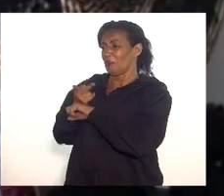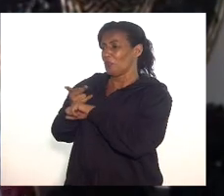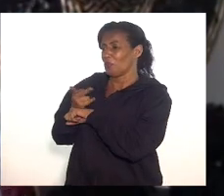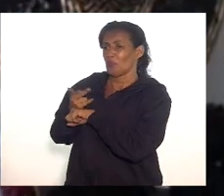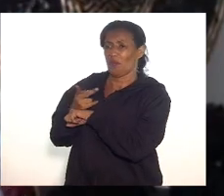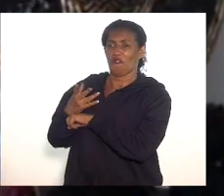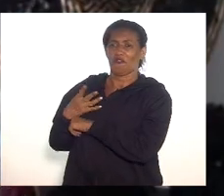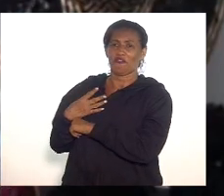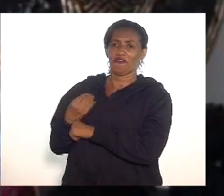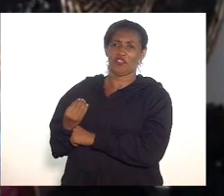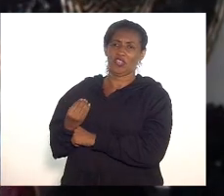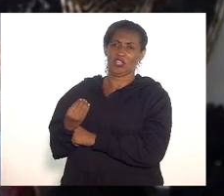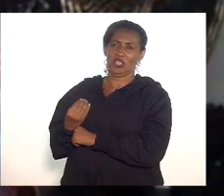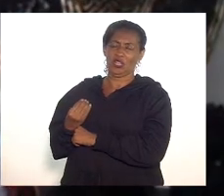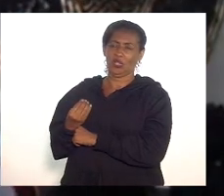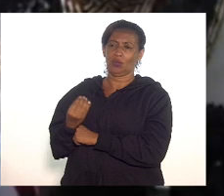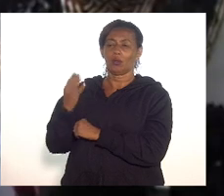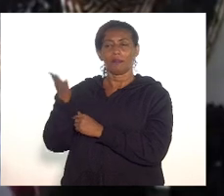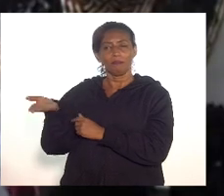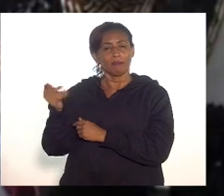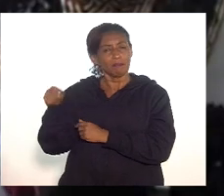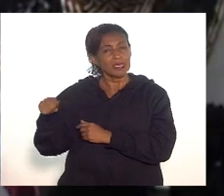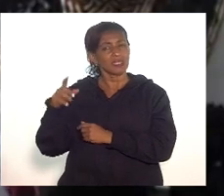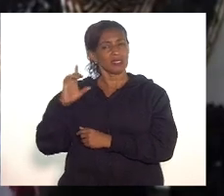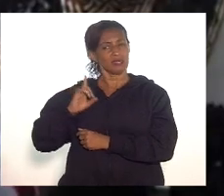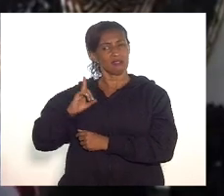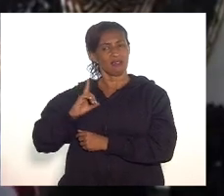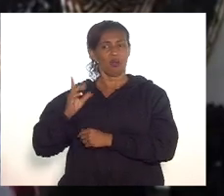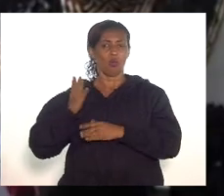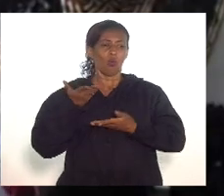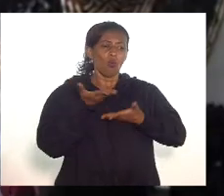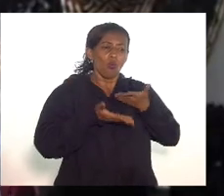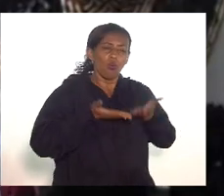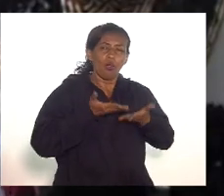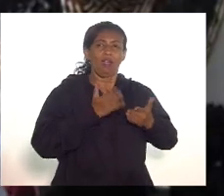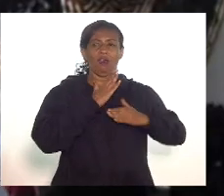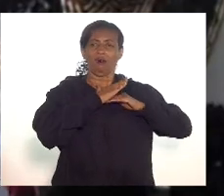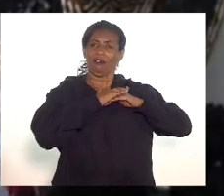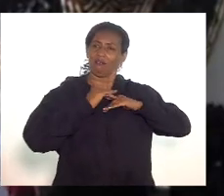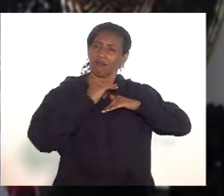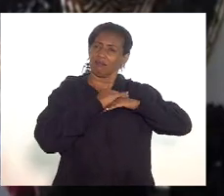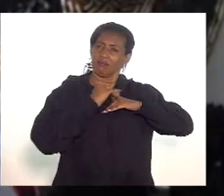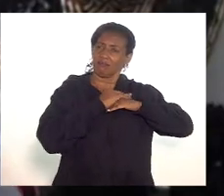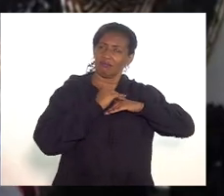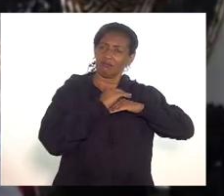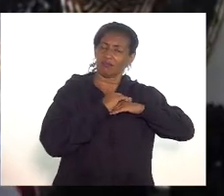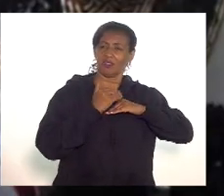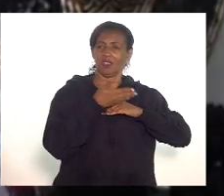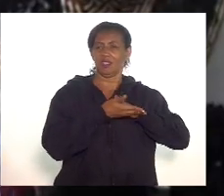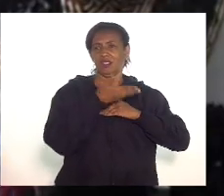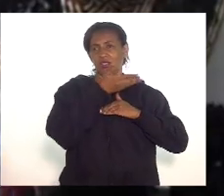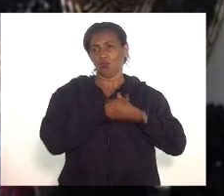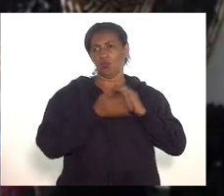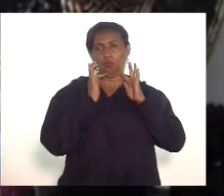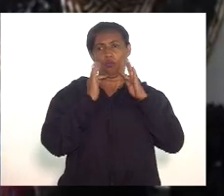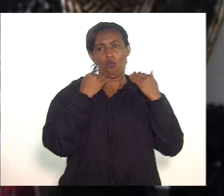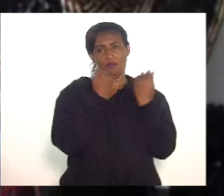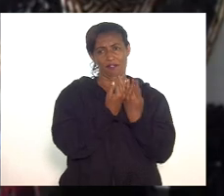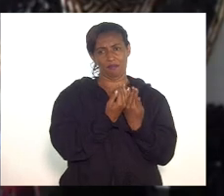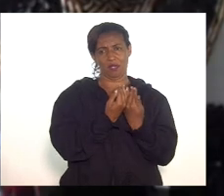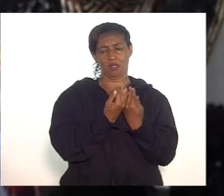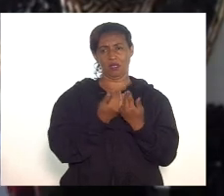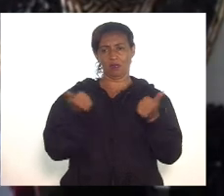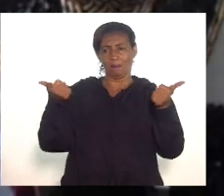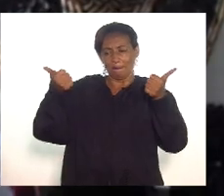com cuidado, com carinho, porque é talvez uma das situações, aliás, talvez não, a pior